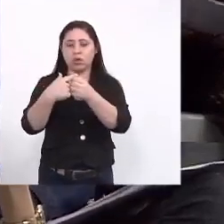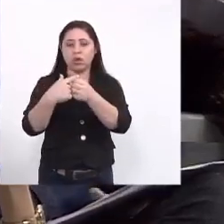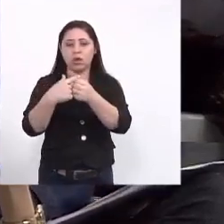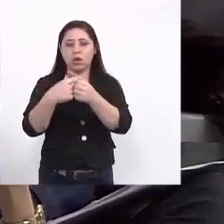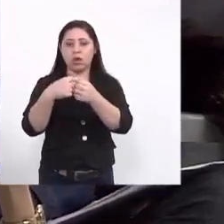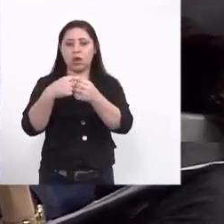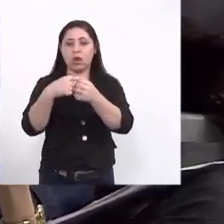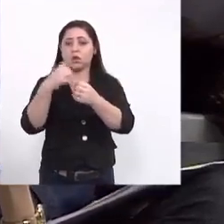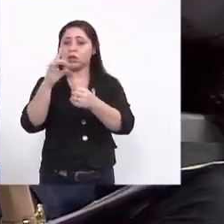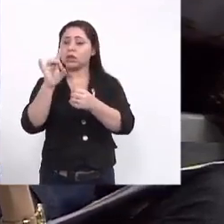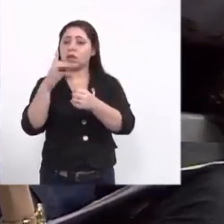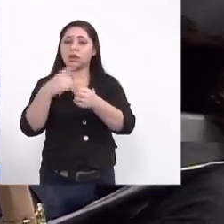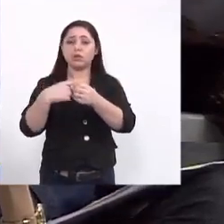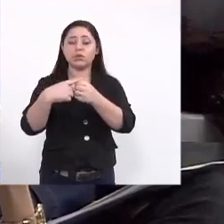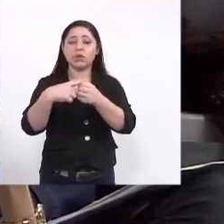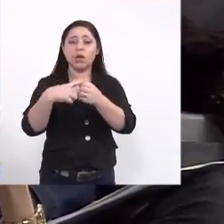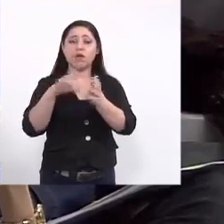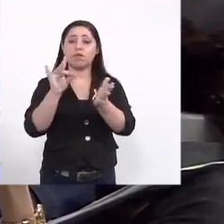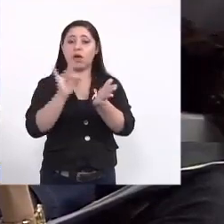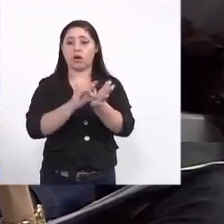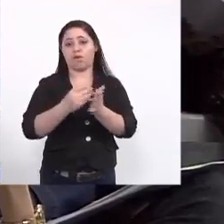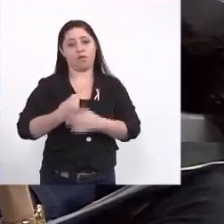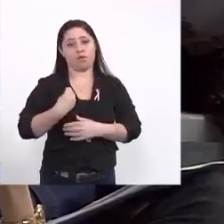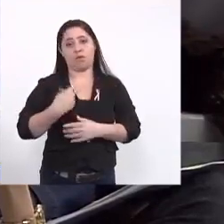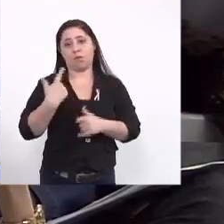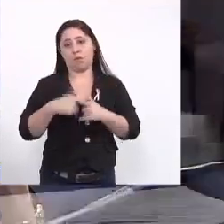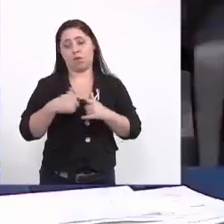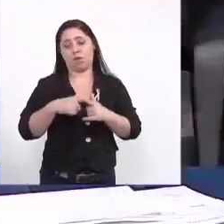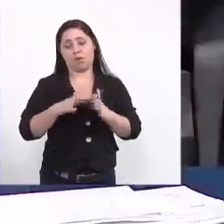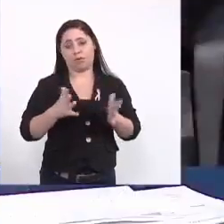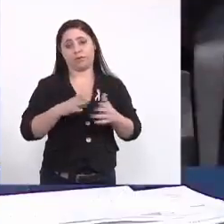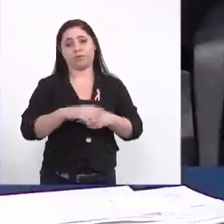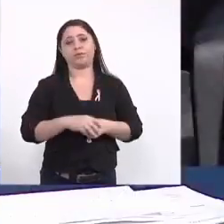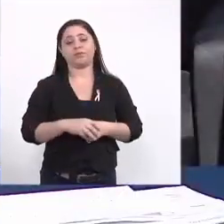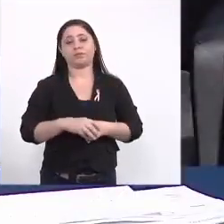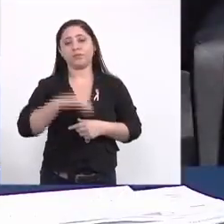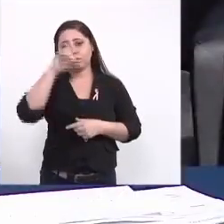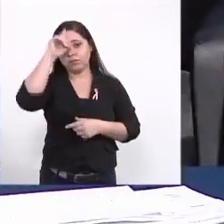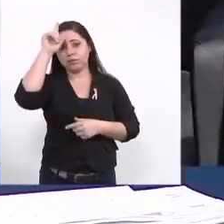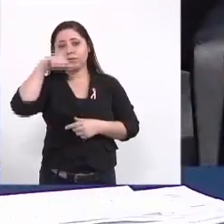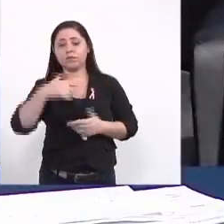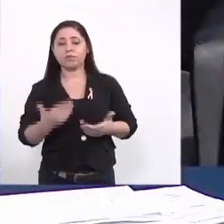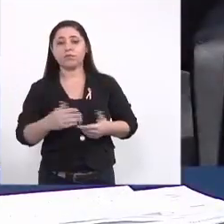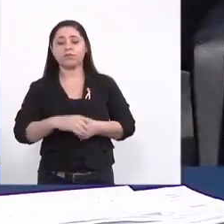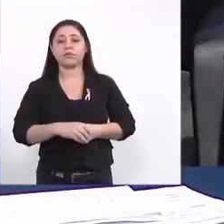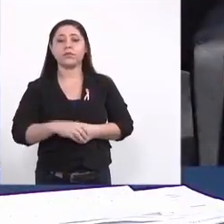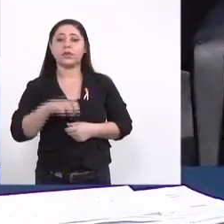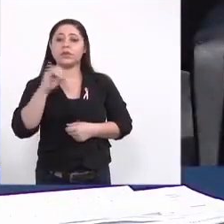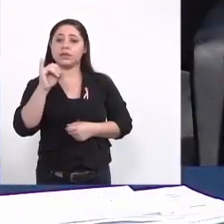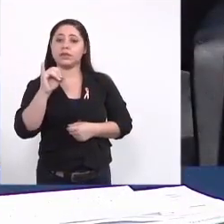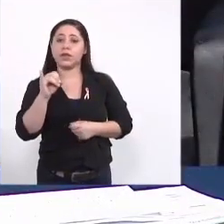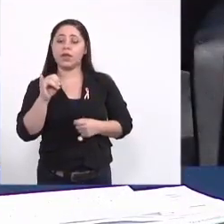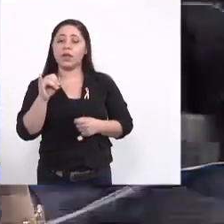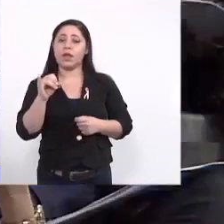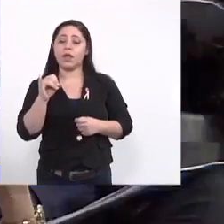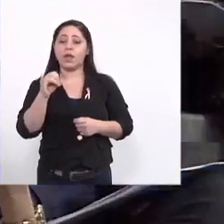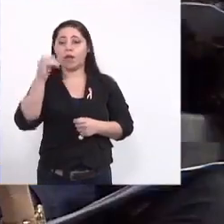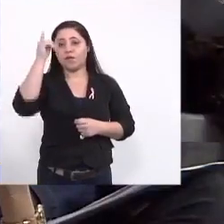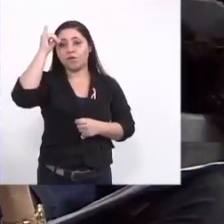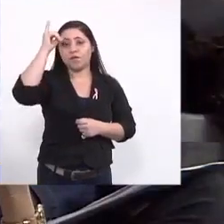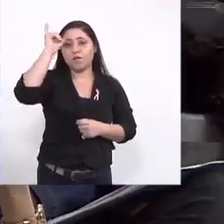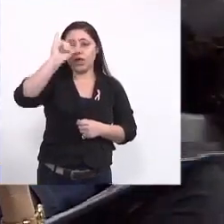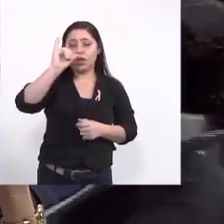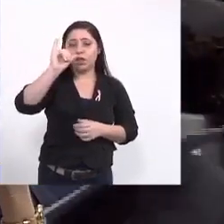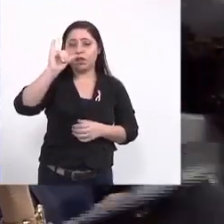cada município tem a sua realidade tem o seu problema então a ideia nossa é essa que se combata o depósito